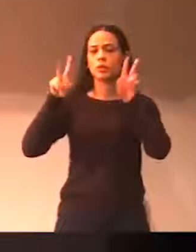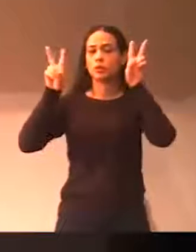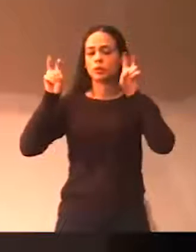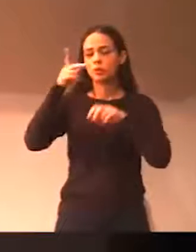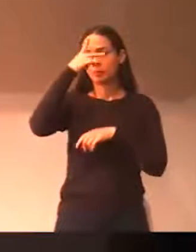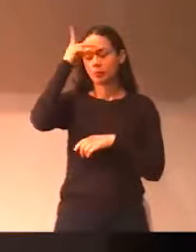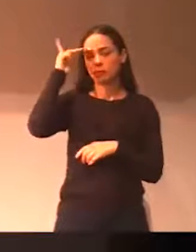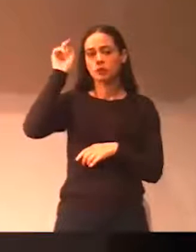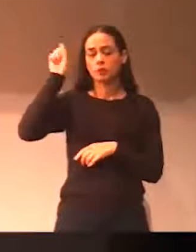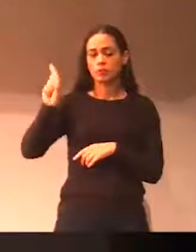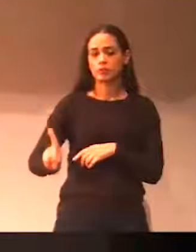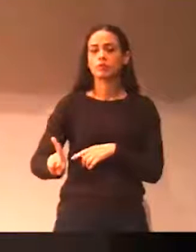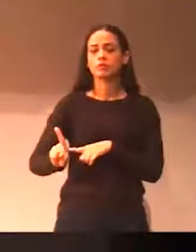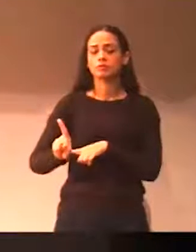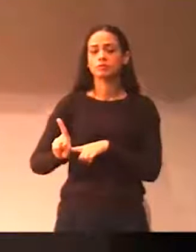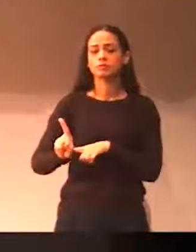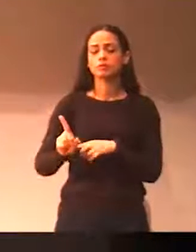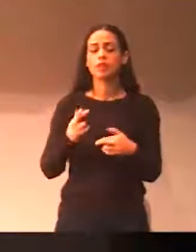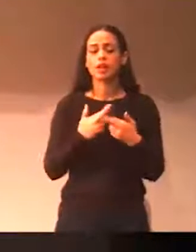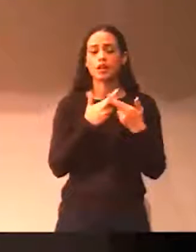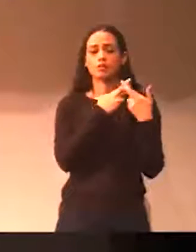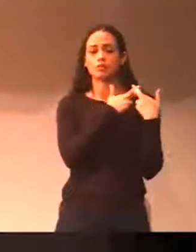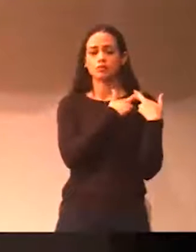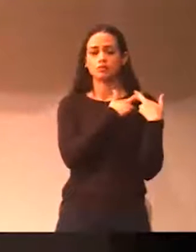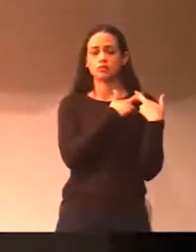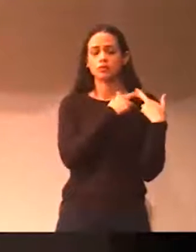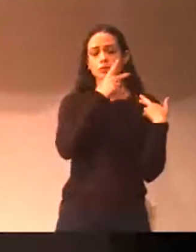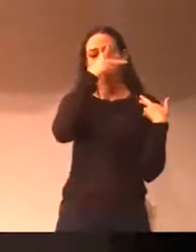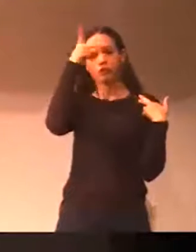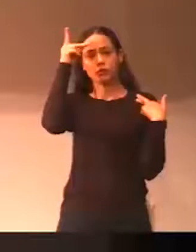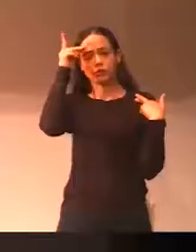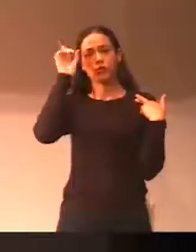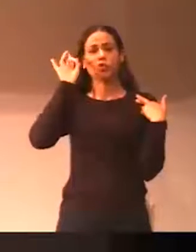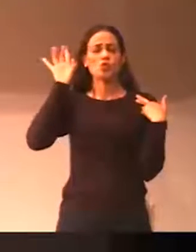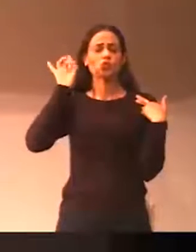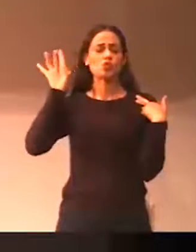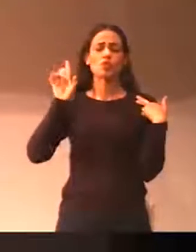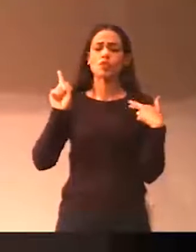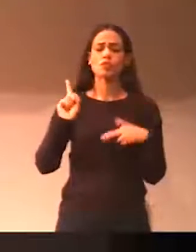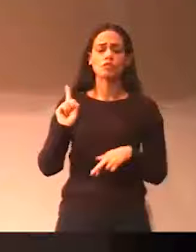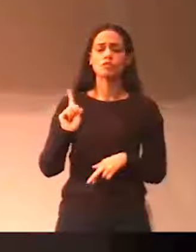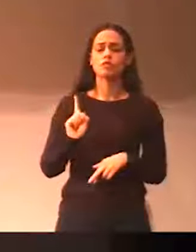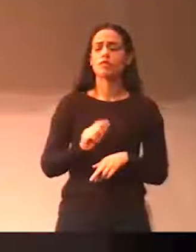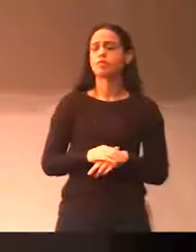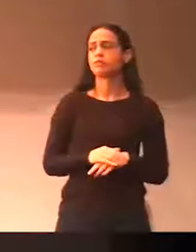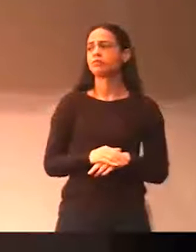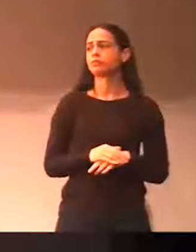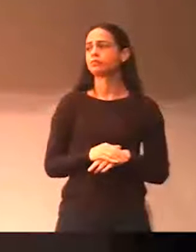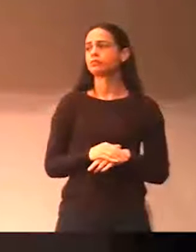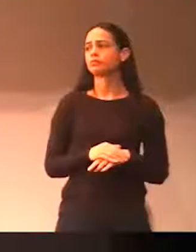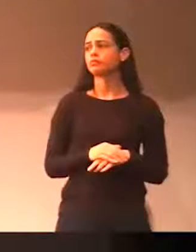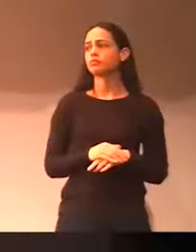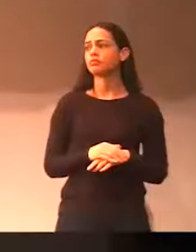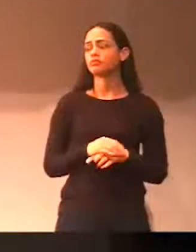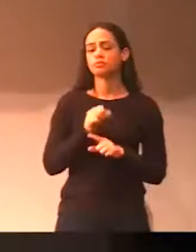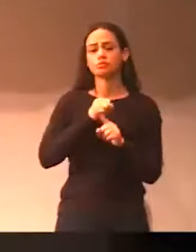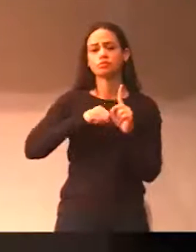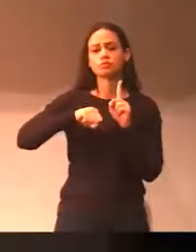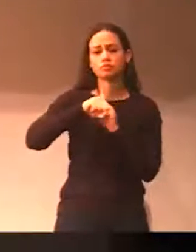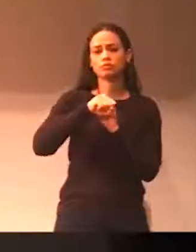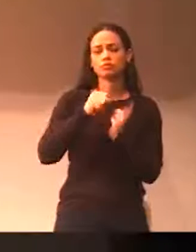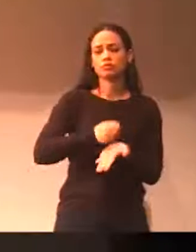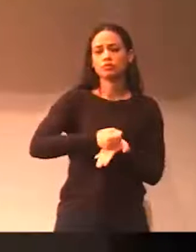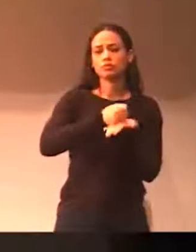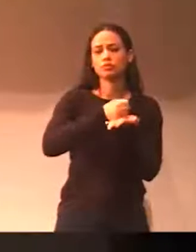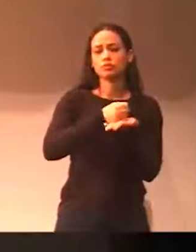com deficiência não seja responsabilidade, nem só da prefeitura também, não acho justo que uma assistência social seja responsável pela